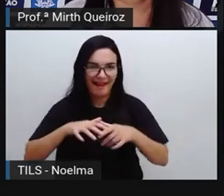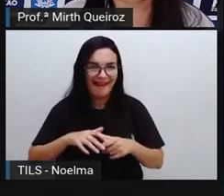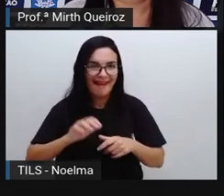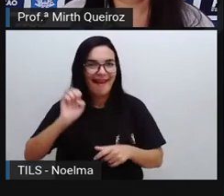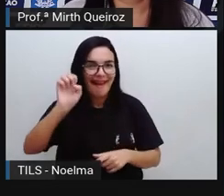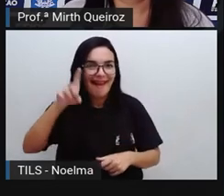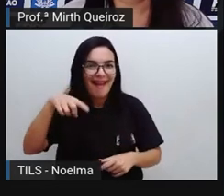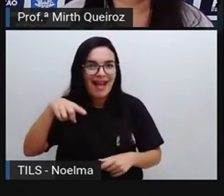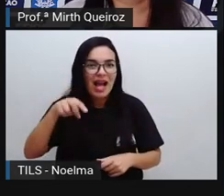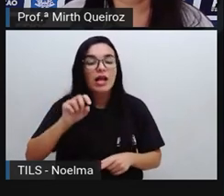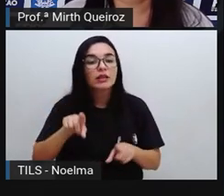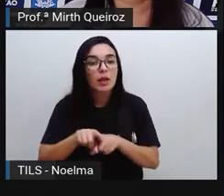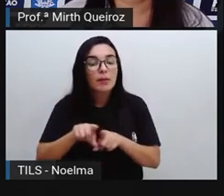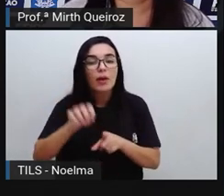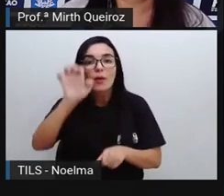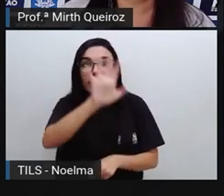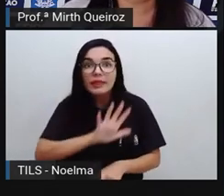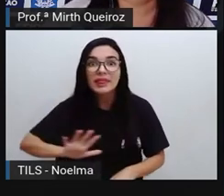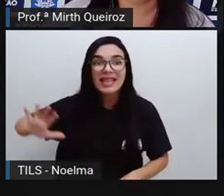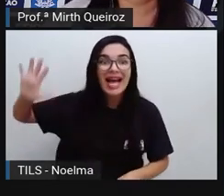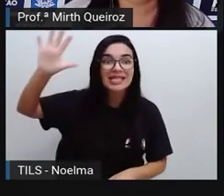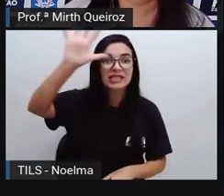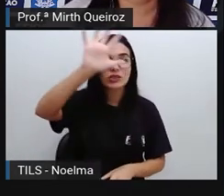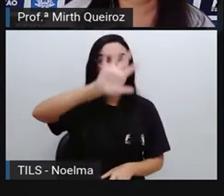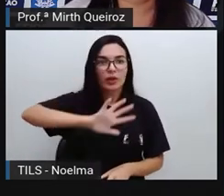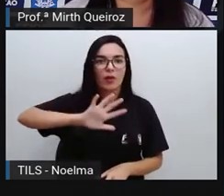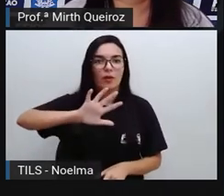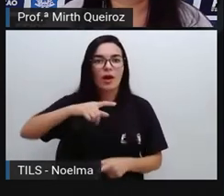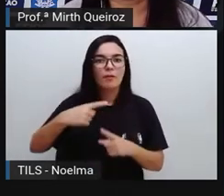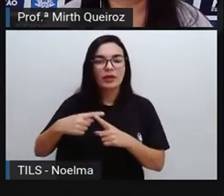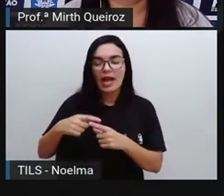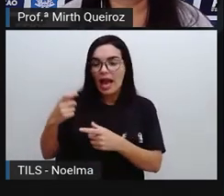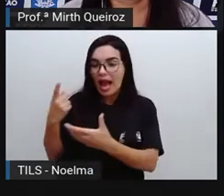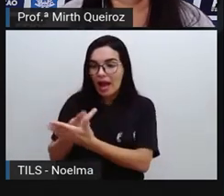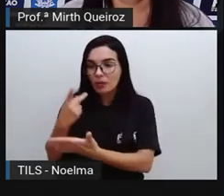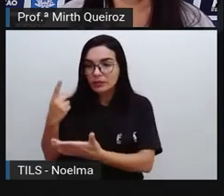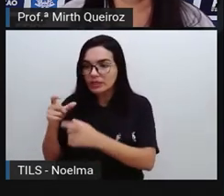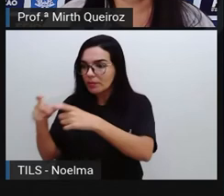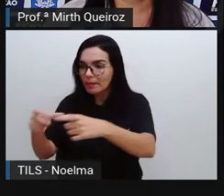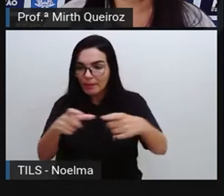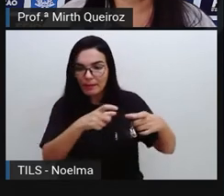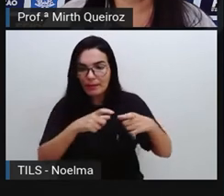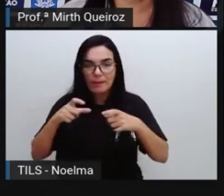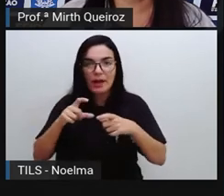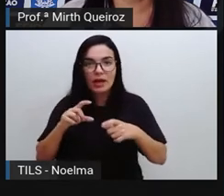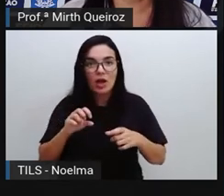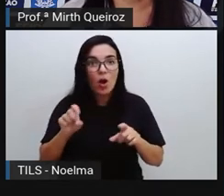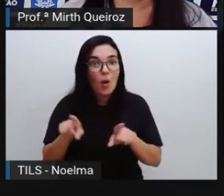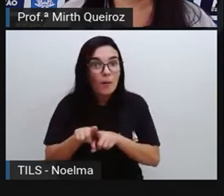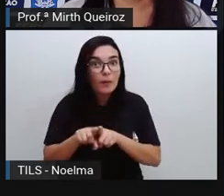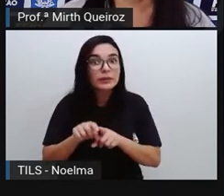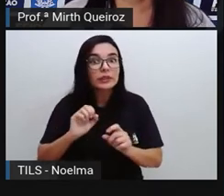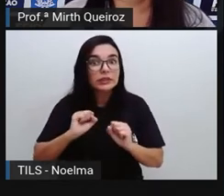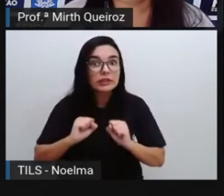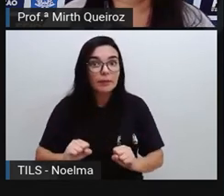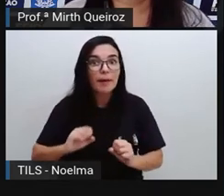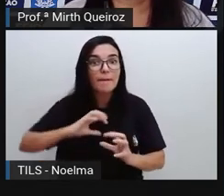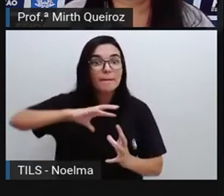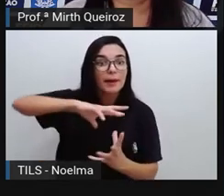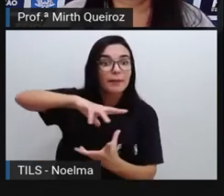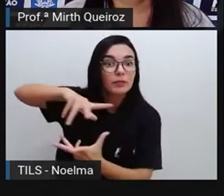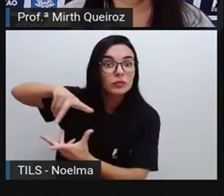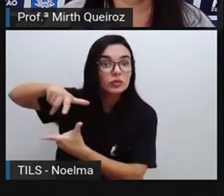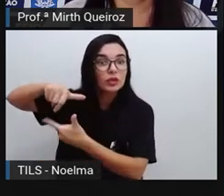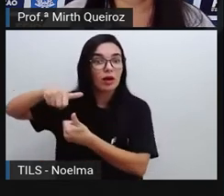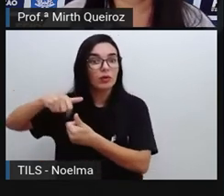a nível nacional quando ela acontece em diferentes regiões do país ou ela pode ser também nível internacional